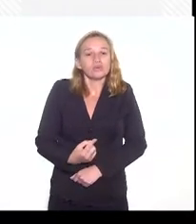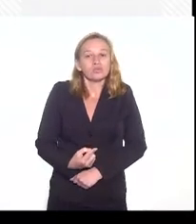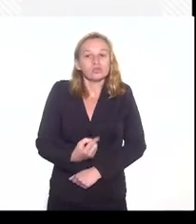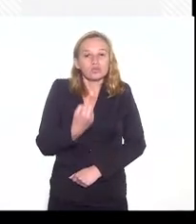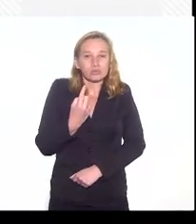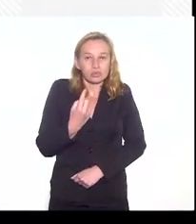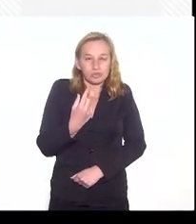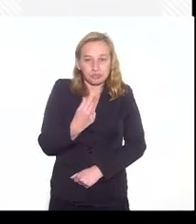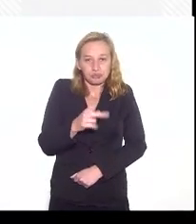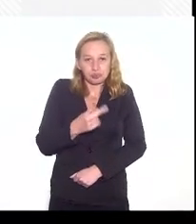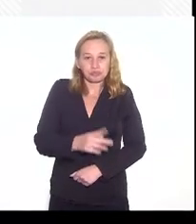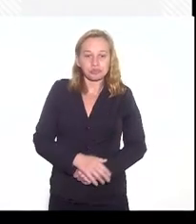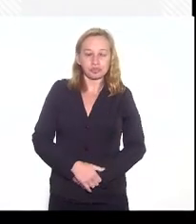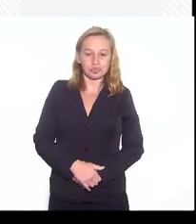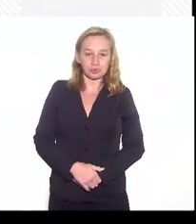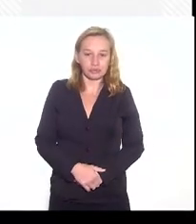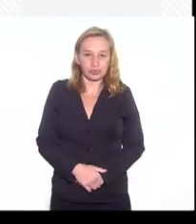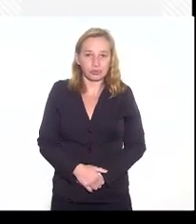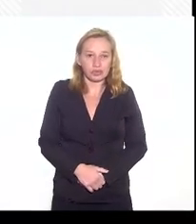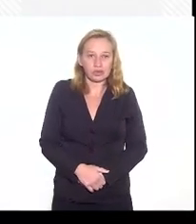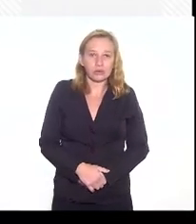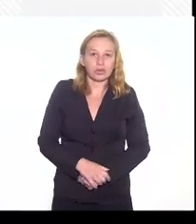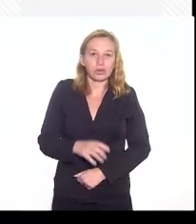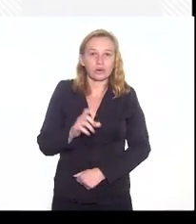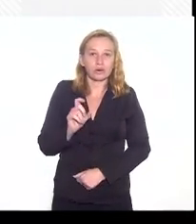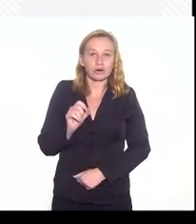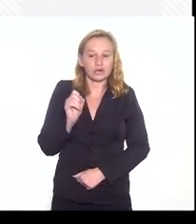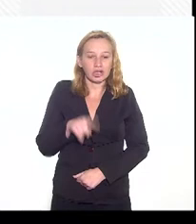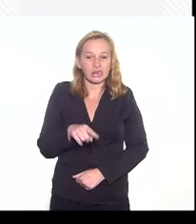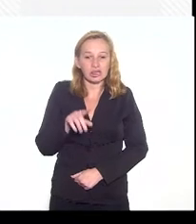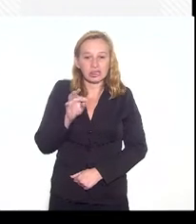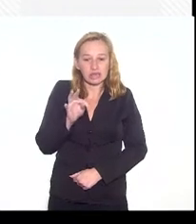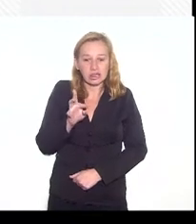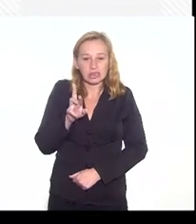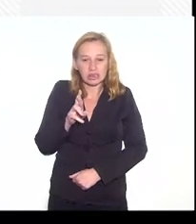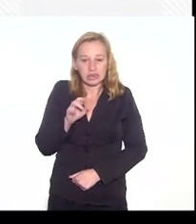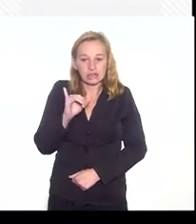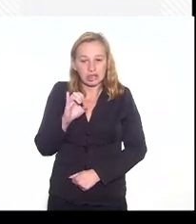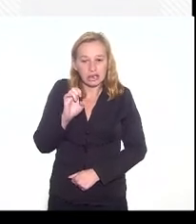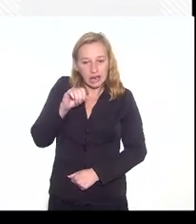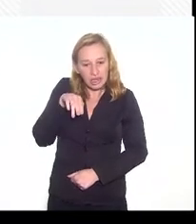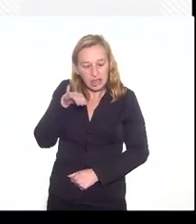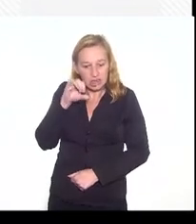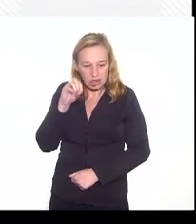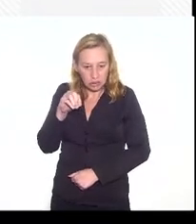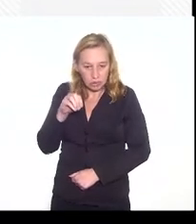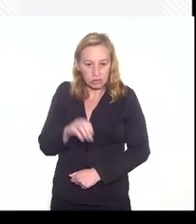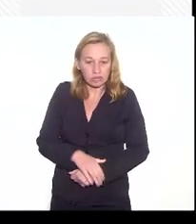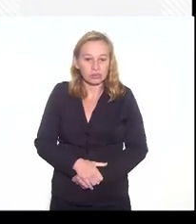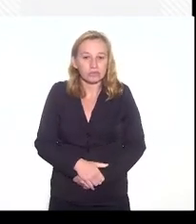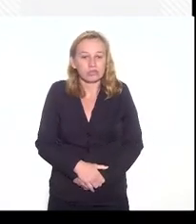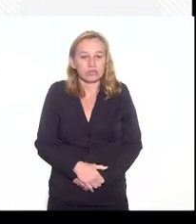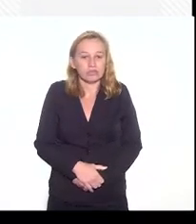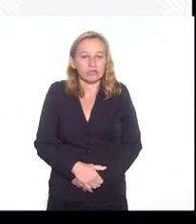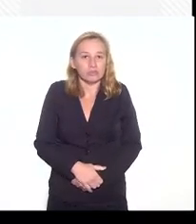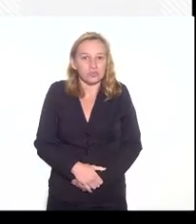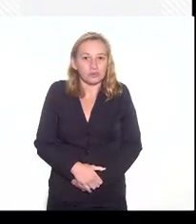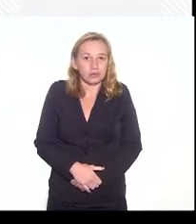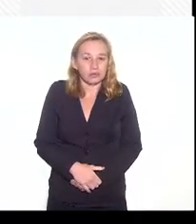delas eles tratam que é o triênio, o adicional remuneratório para o de serviço do triênio